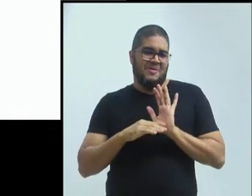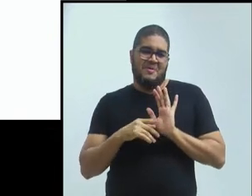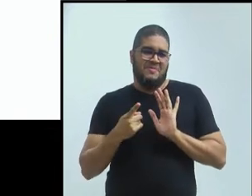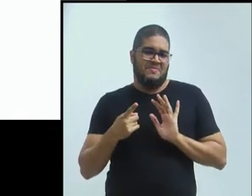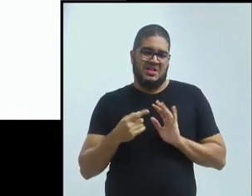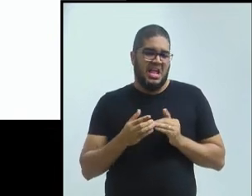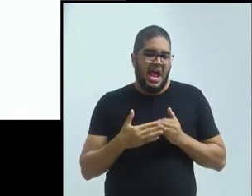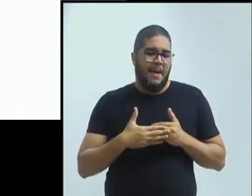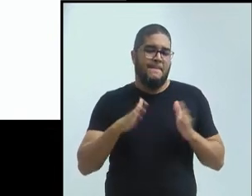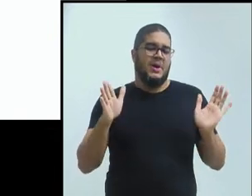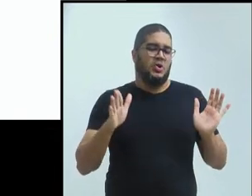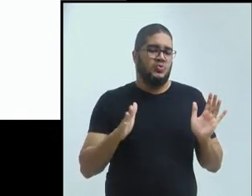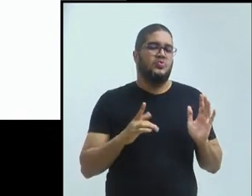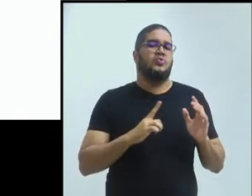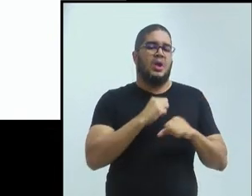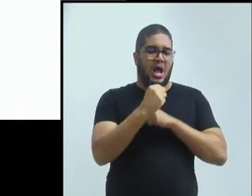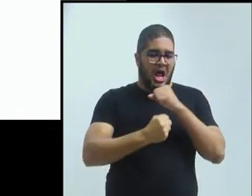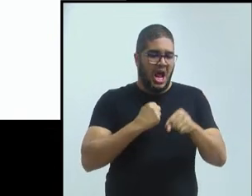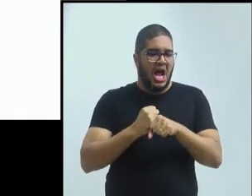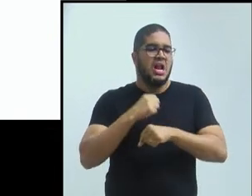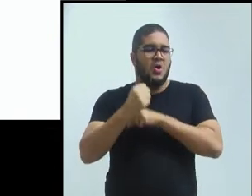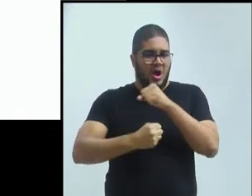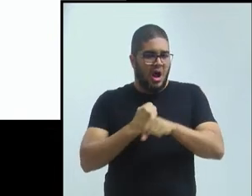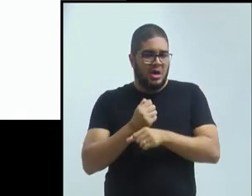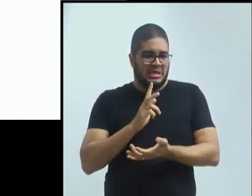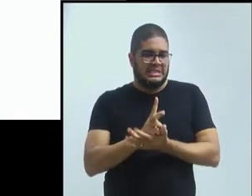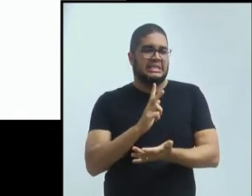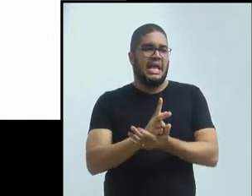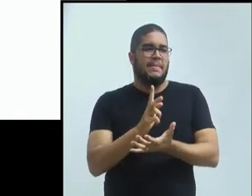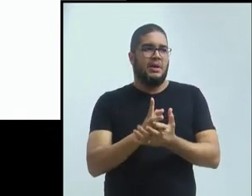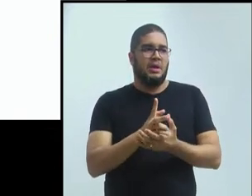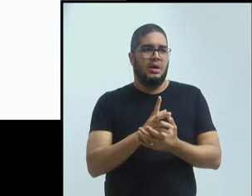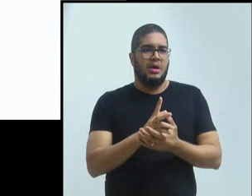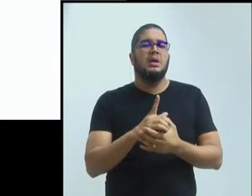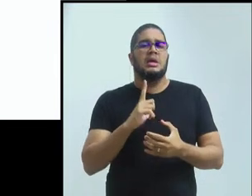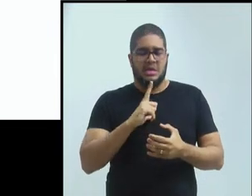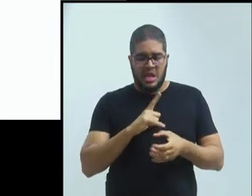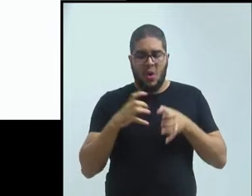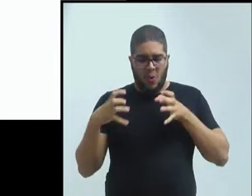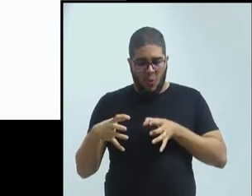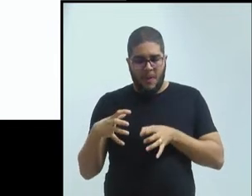anual de turmas, que tem um corpo docente fixo, são projetos